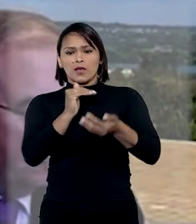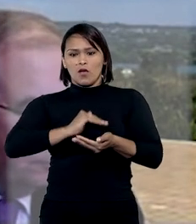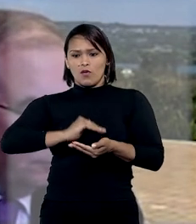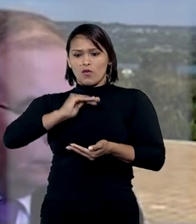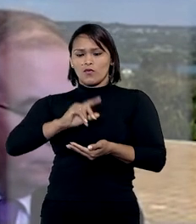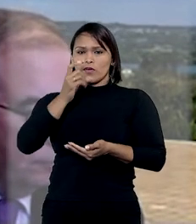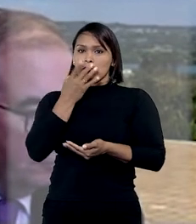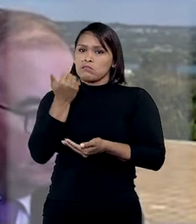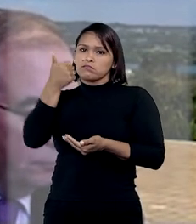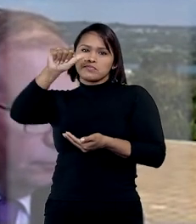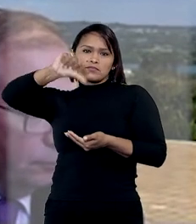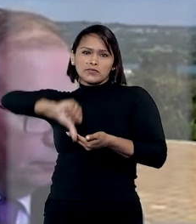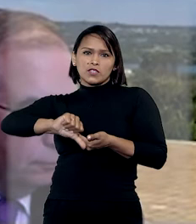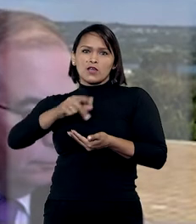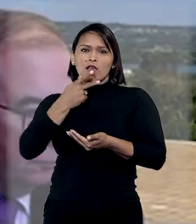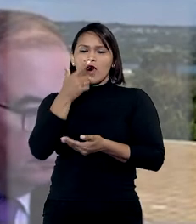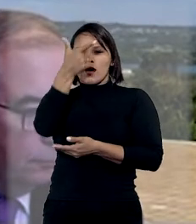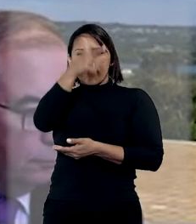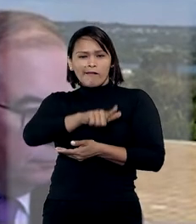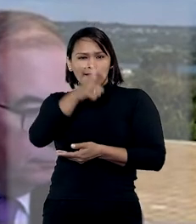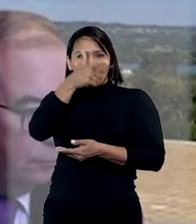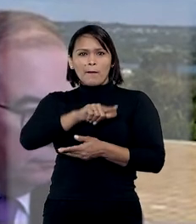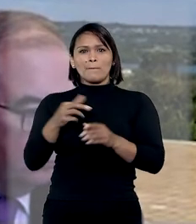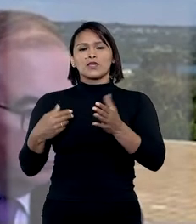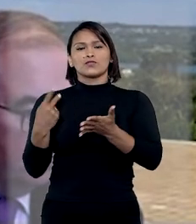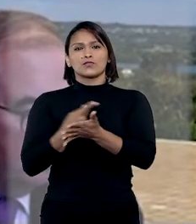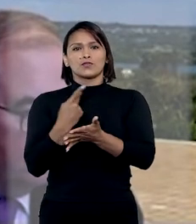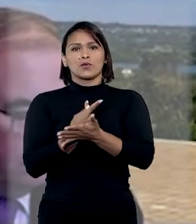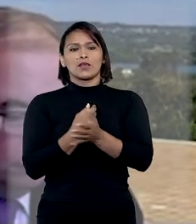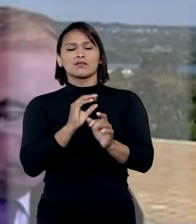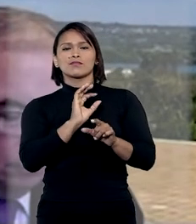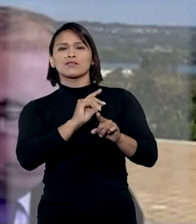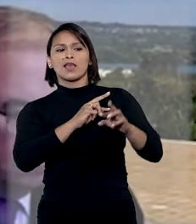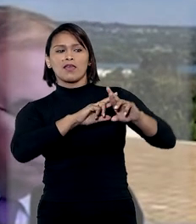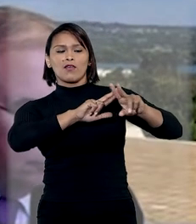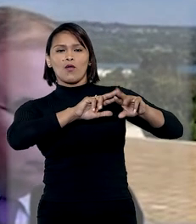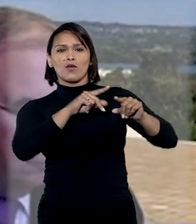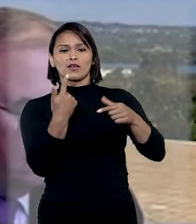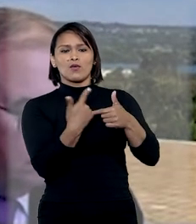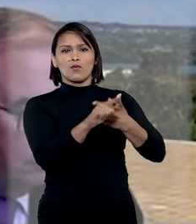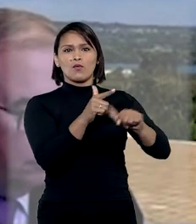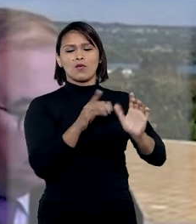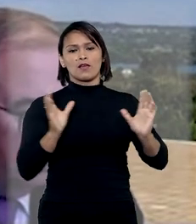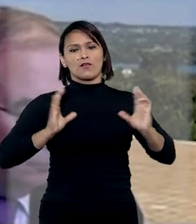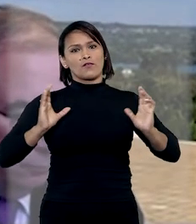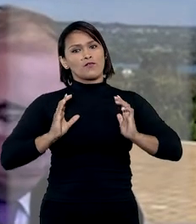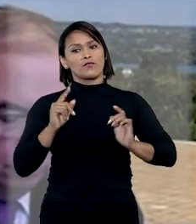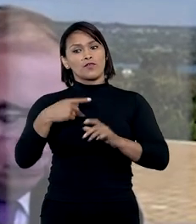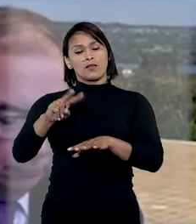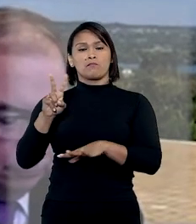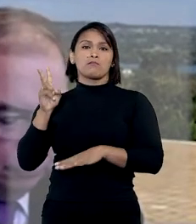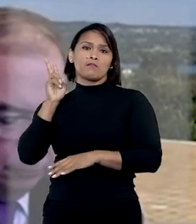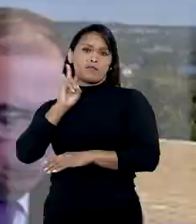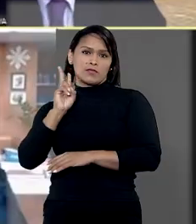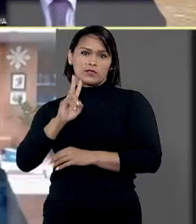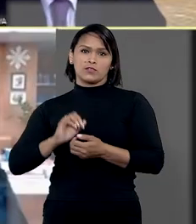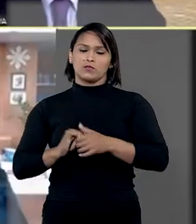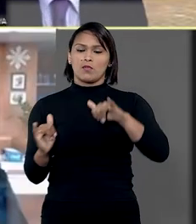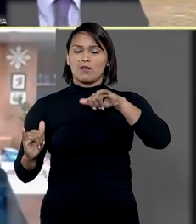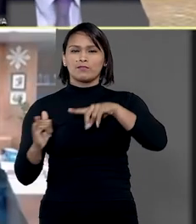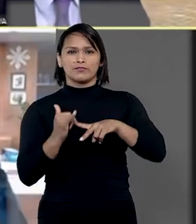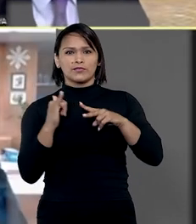em montante que desestimule o ofensor a repetir a falha, sem constituir de outro lado enriquecimento indevido para a vítima.